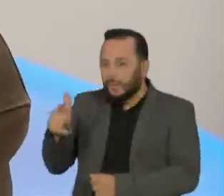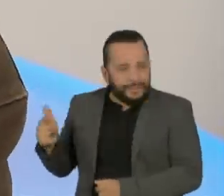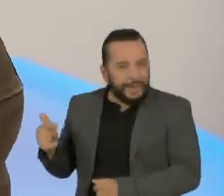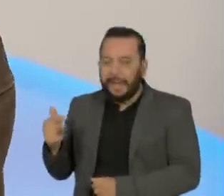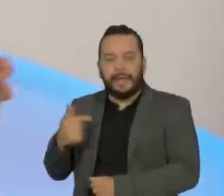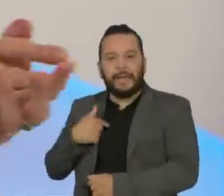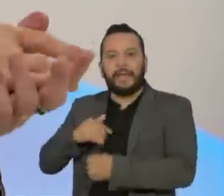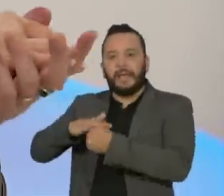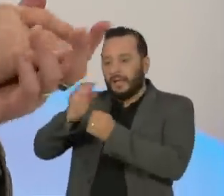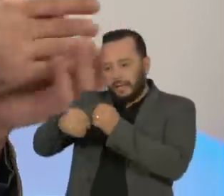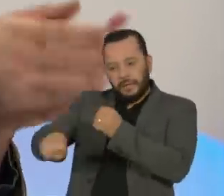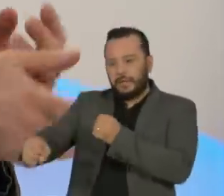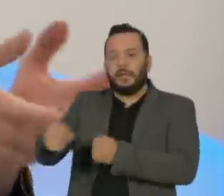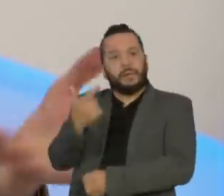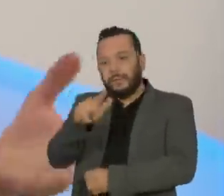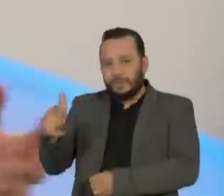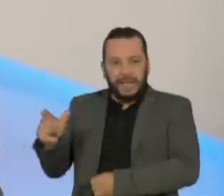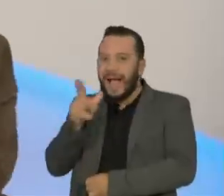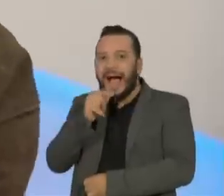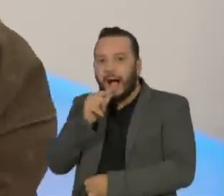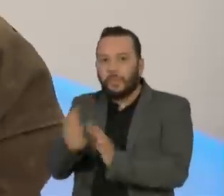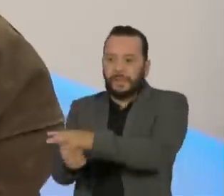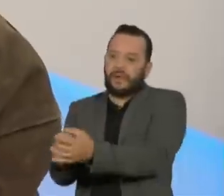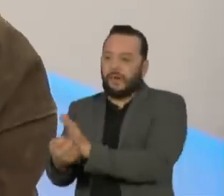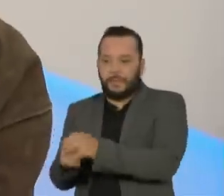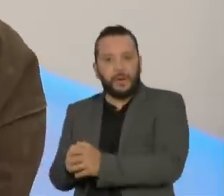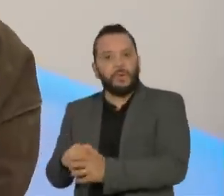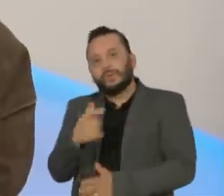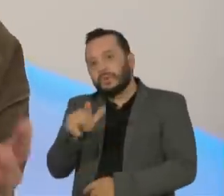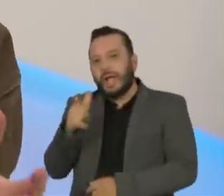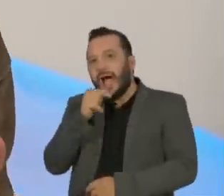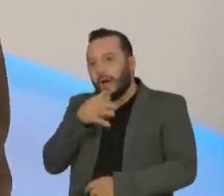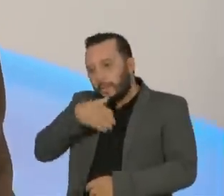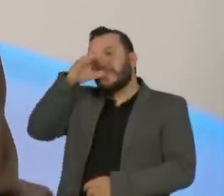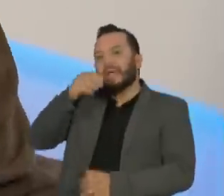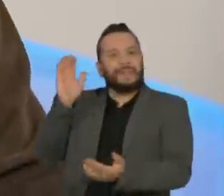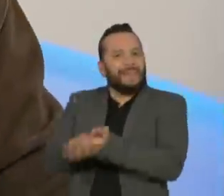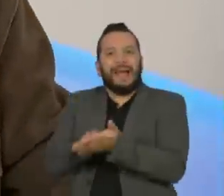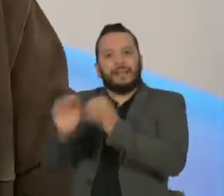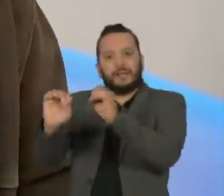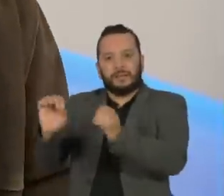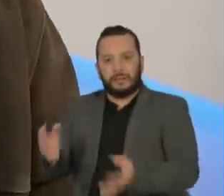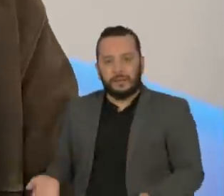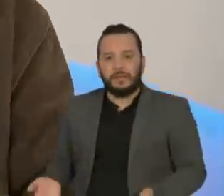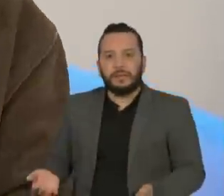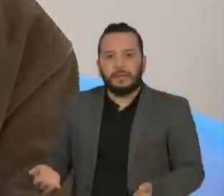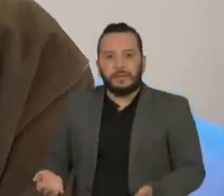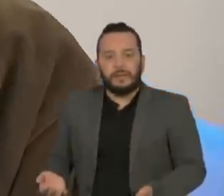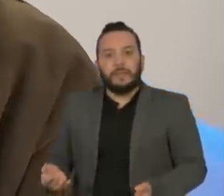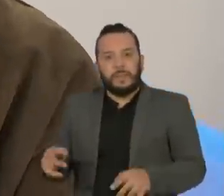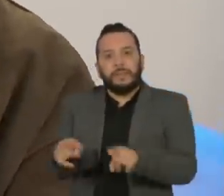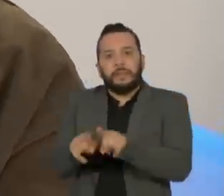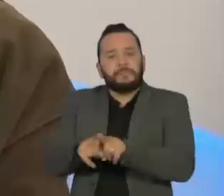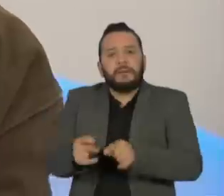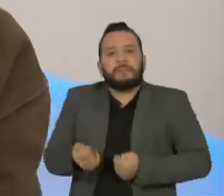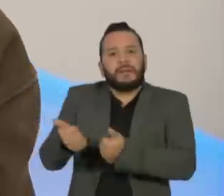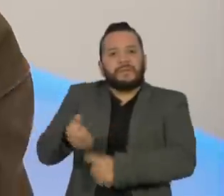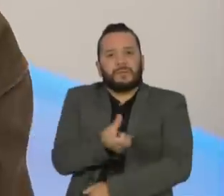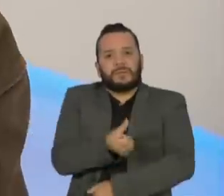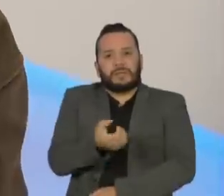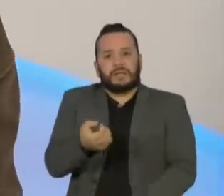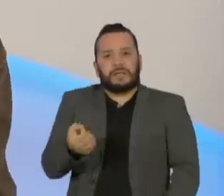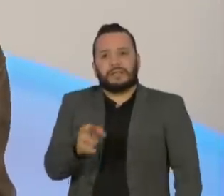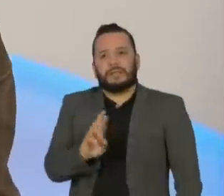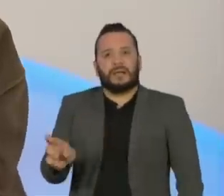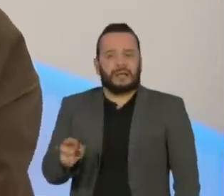confinamento, você não tem nem água para lavar as mãos, quanto mais para beber, e essa contenção do auxílio dos 600 reais, que é um